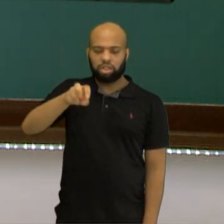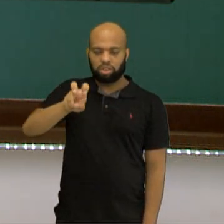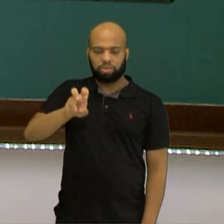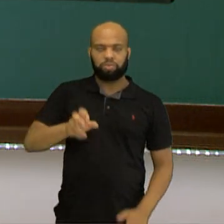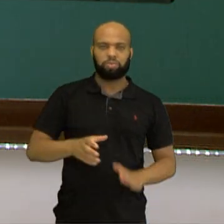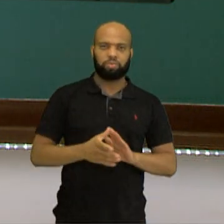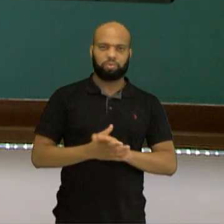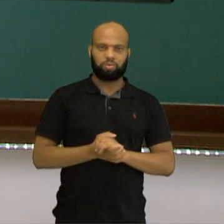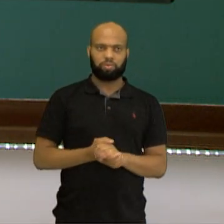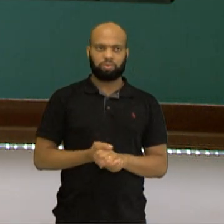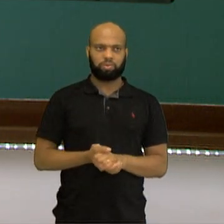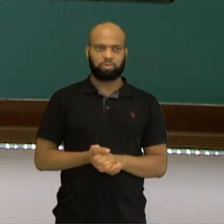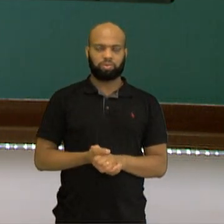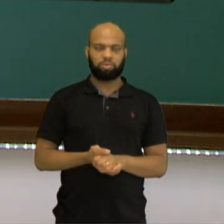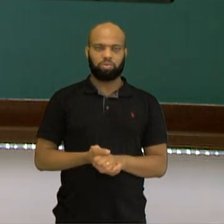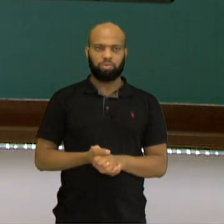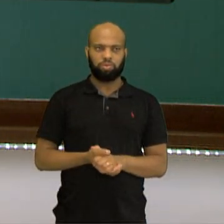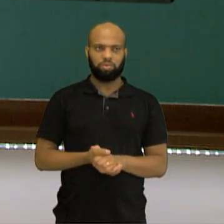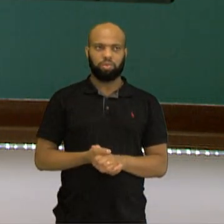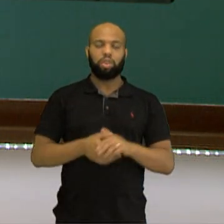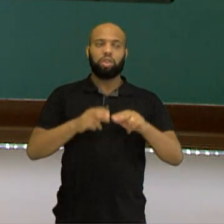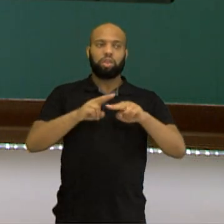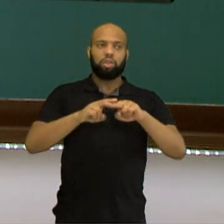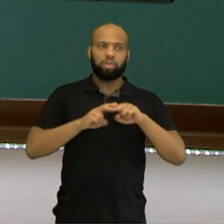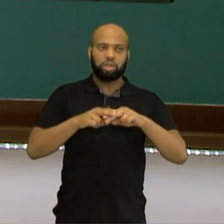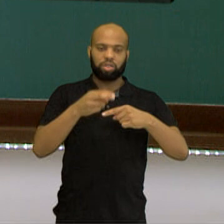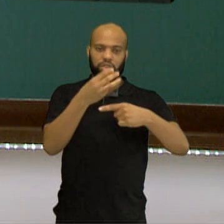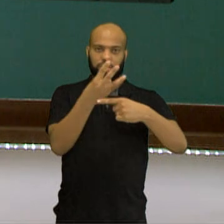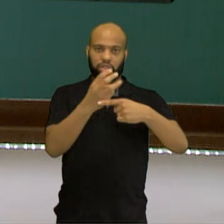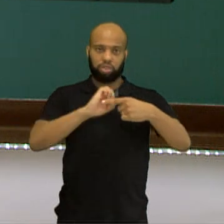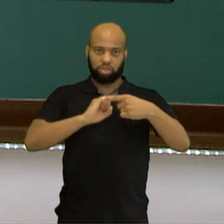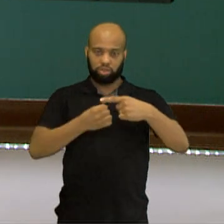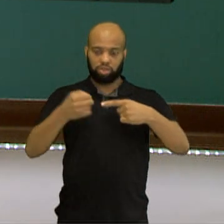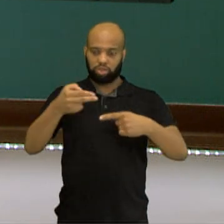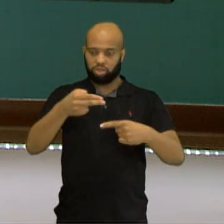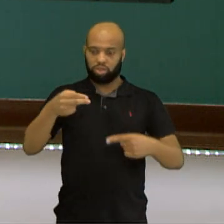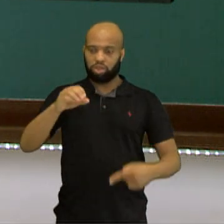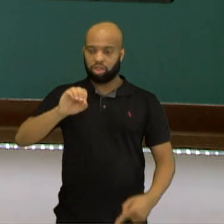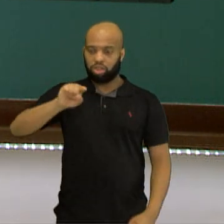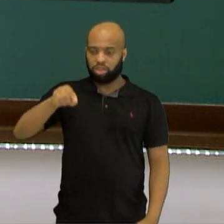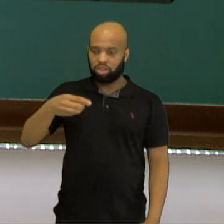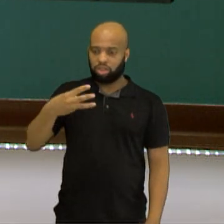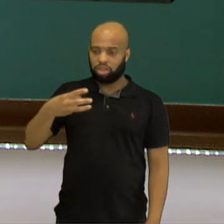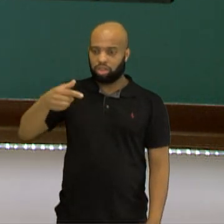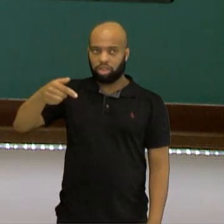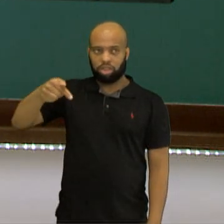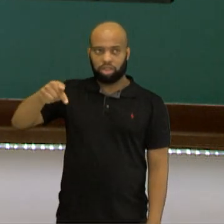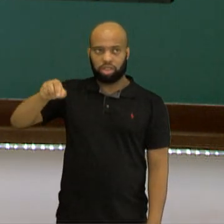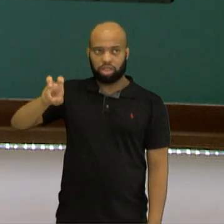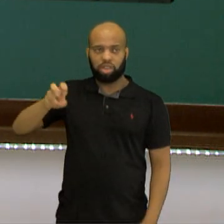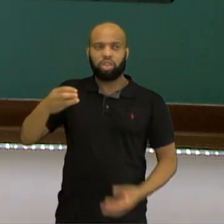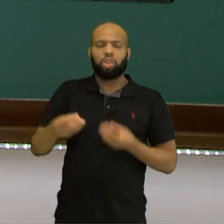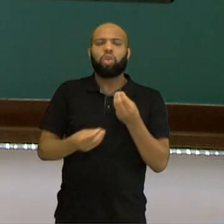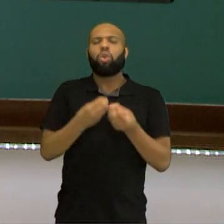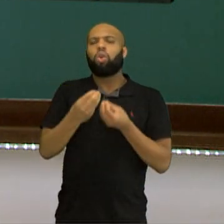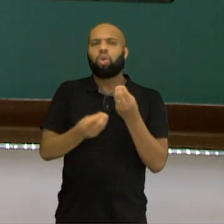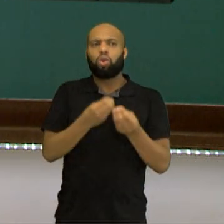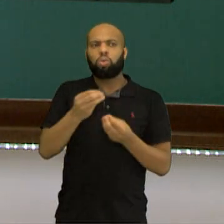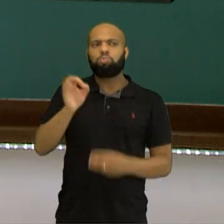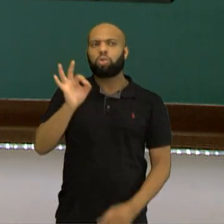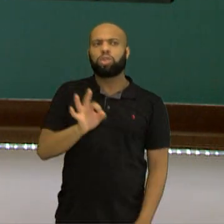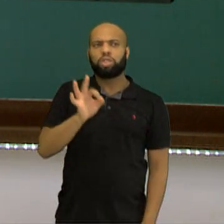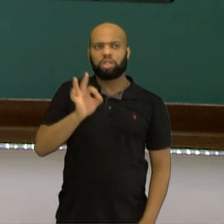40, para 40 sobra 0. Então, por isso que dá 0,375. Como é que eu transformo isso em porcentagem? Dá uma olhada.